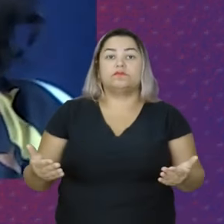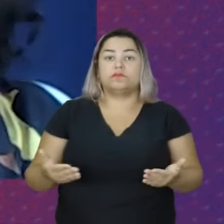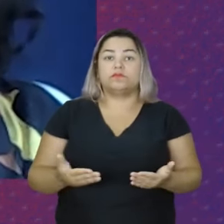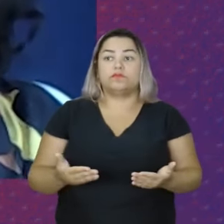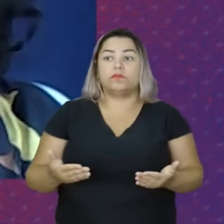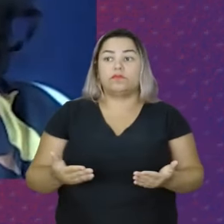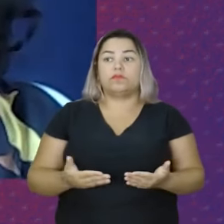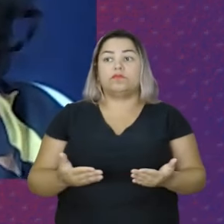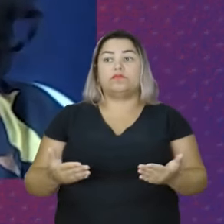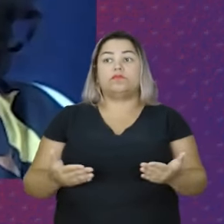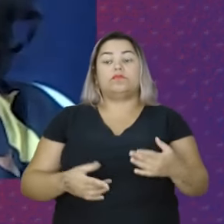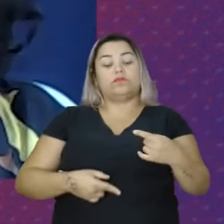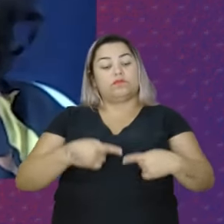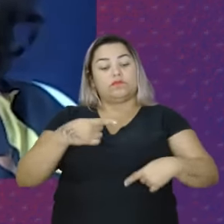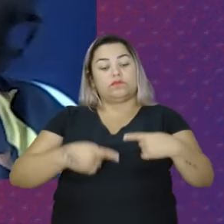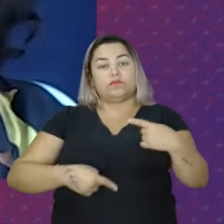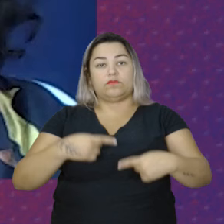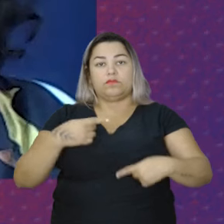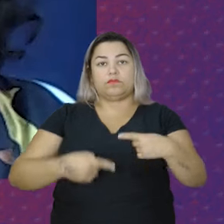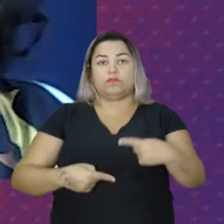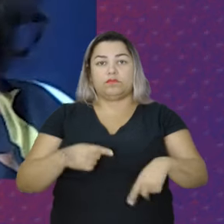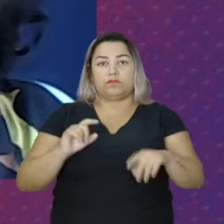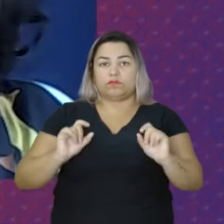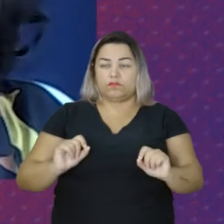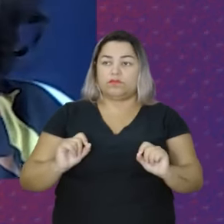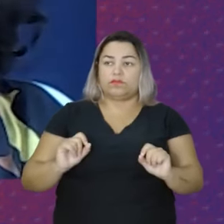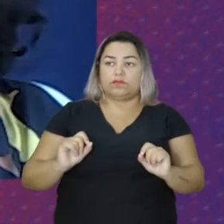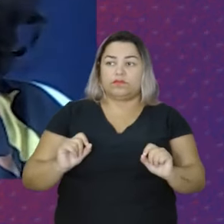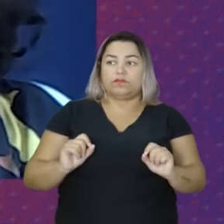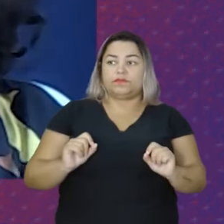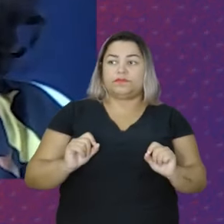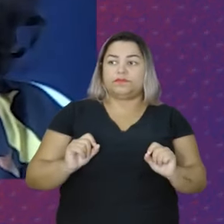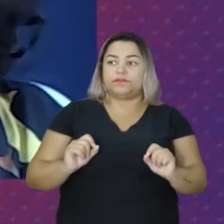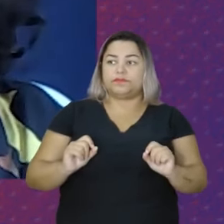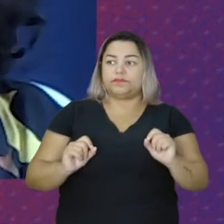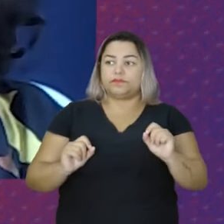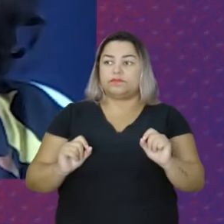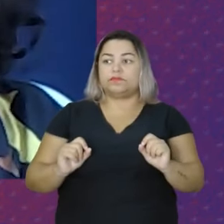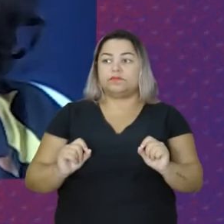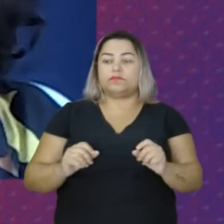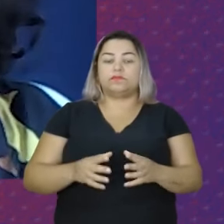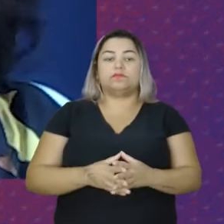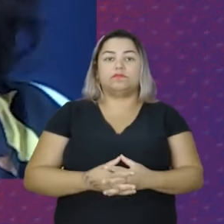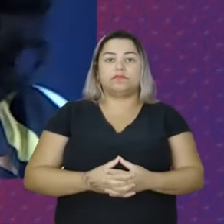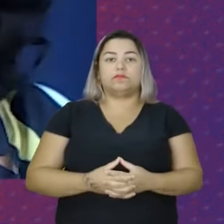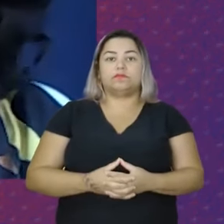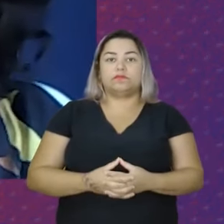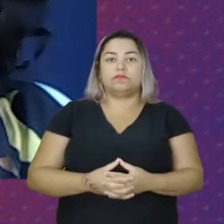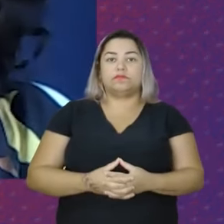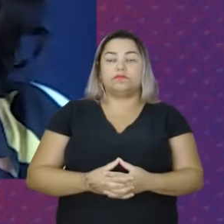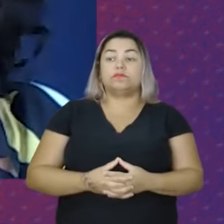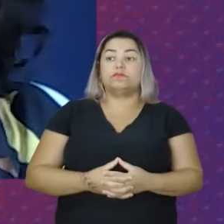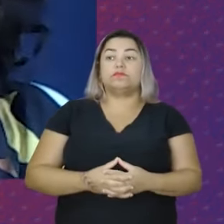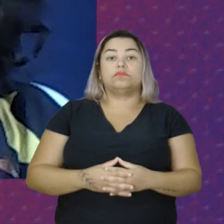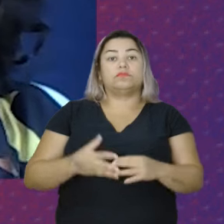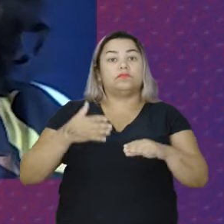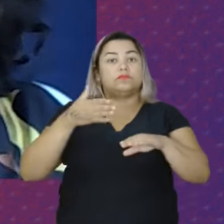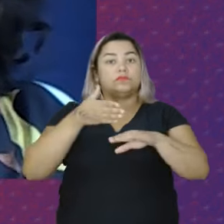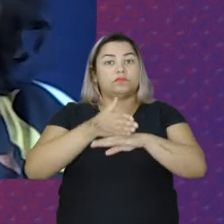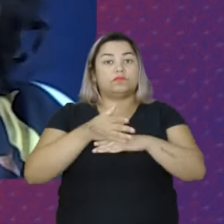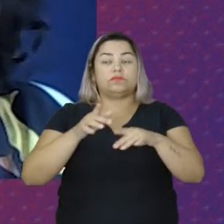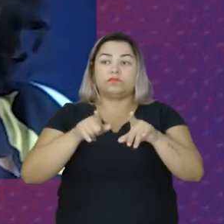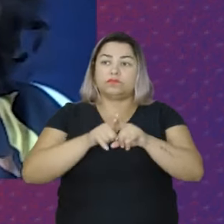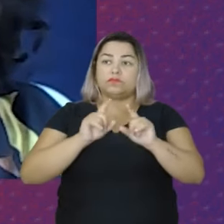De um debate coletivo É que Eu acabei entrando